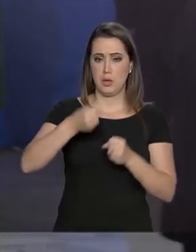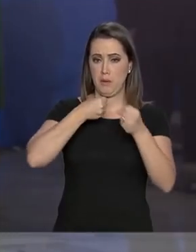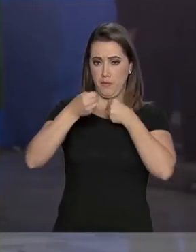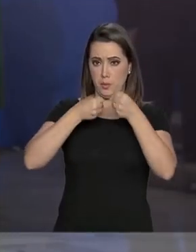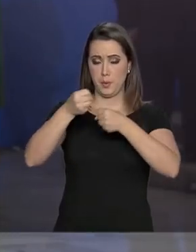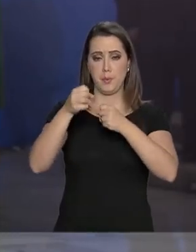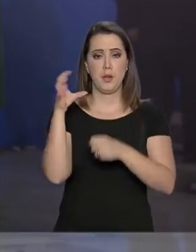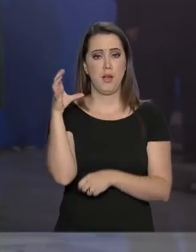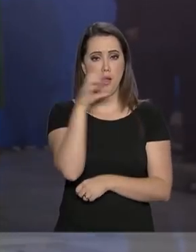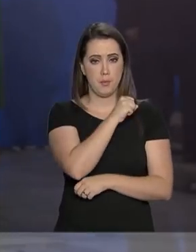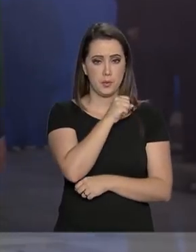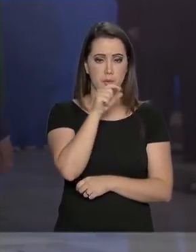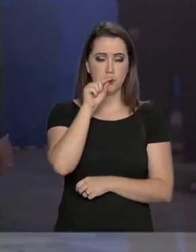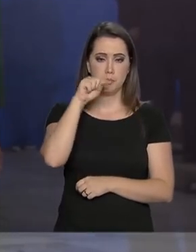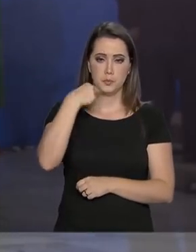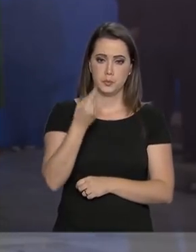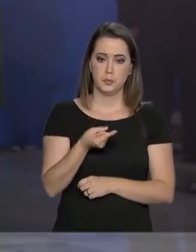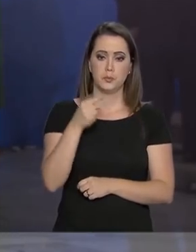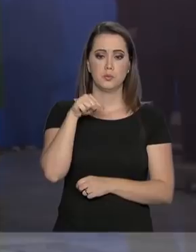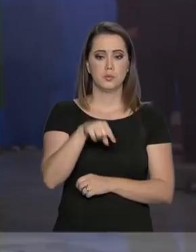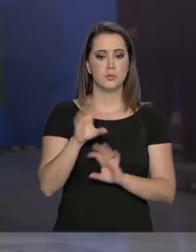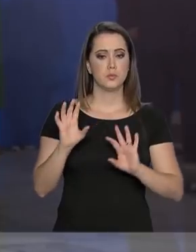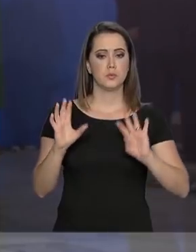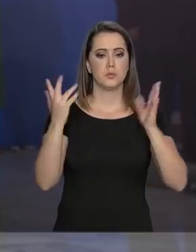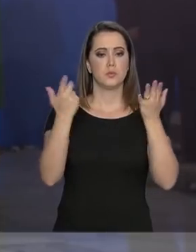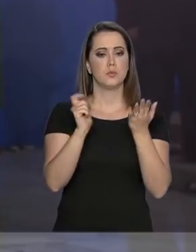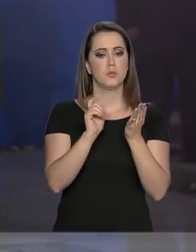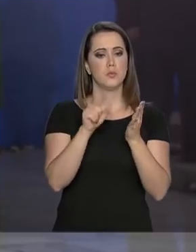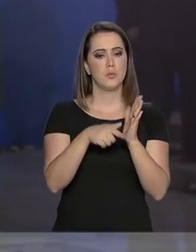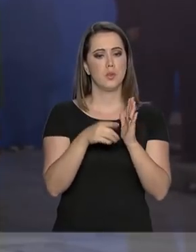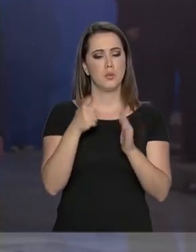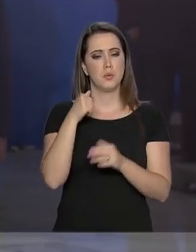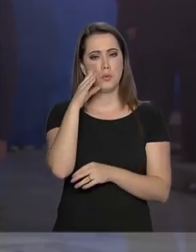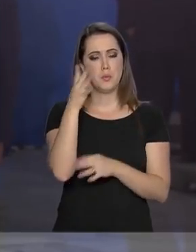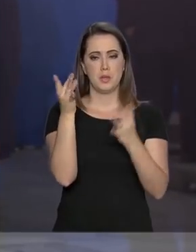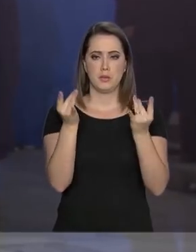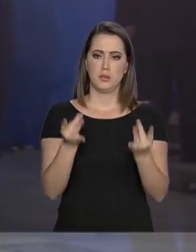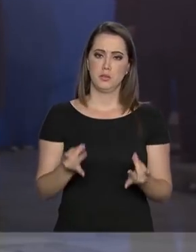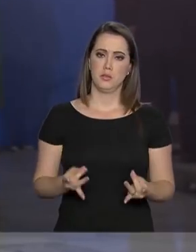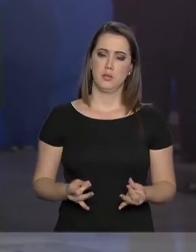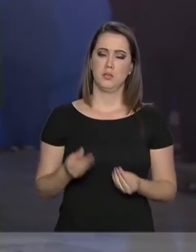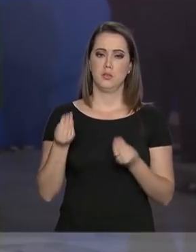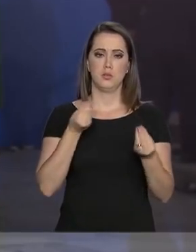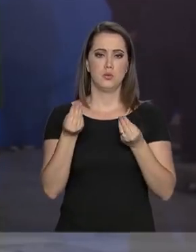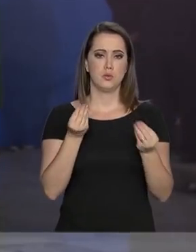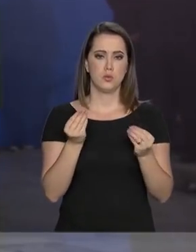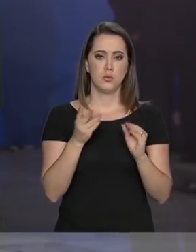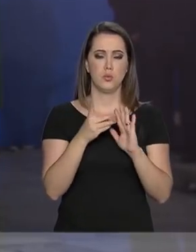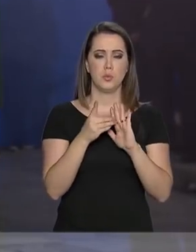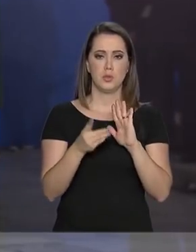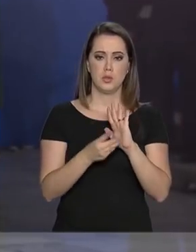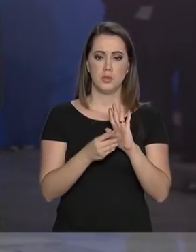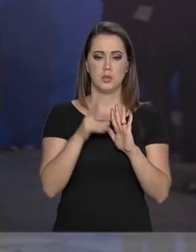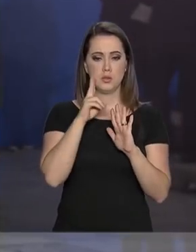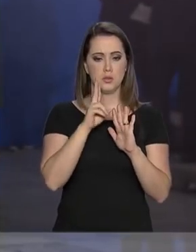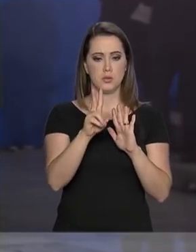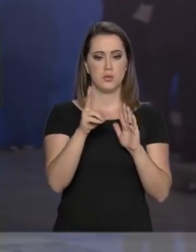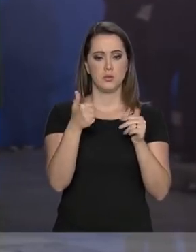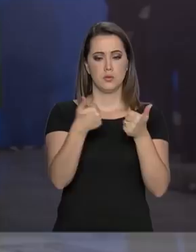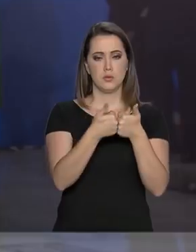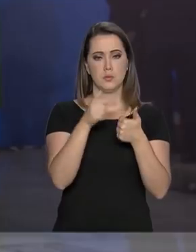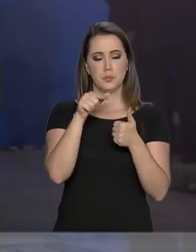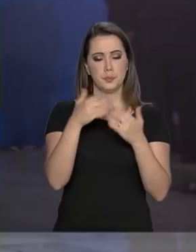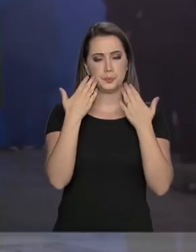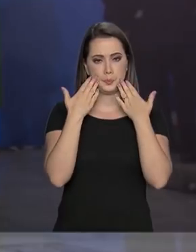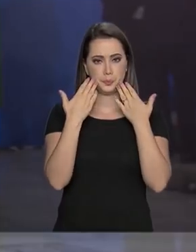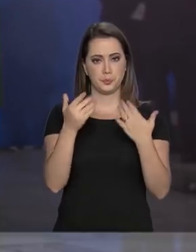rapidamente com a imprensa aqui após essa cerimônia, dando um pouquinho mais de detalhes sobre esse decreto. E a gente acompanha durante a